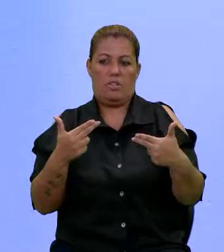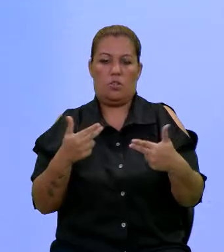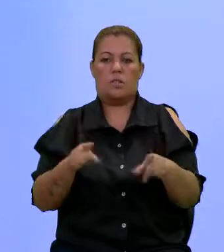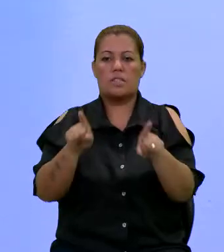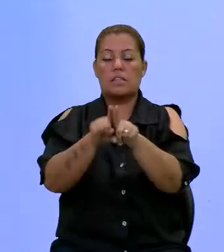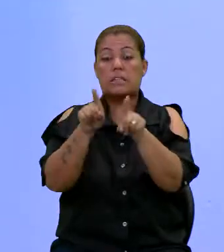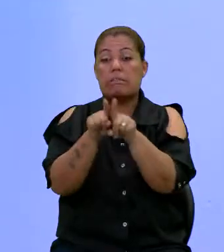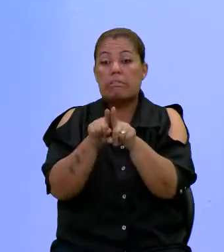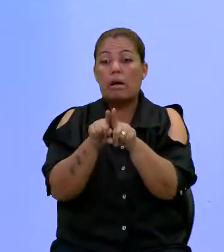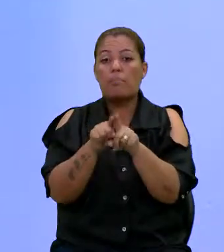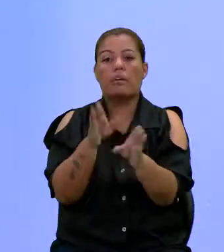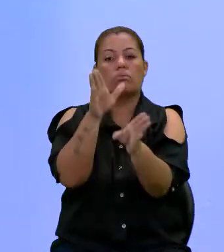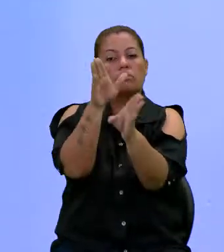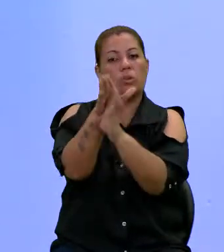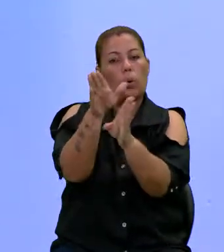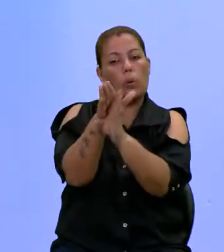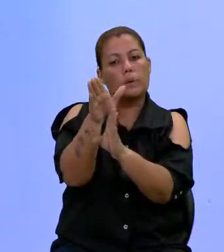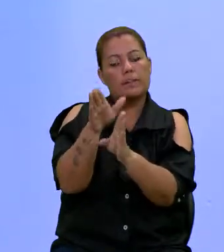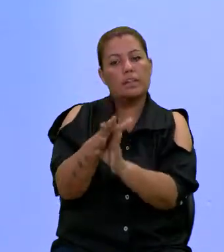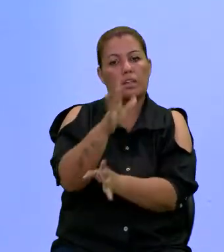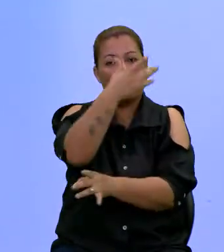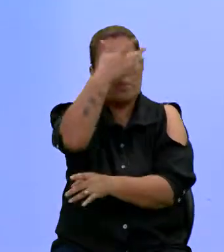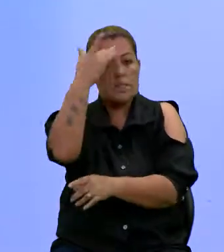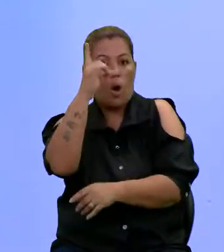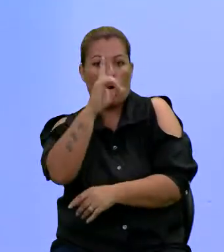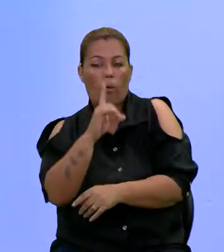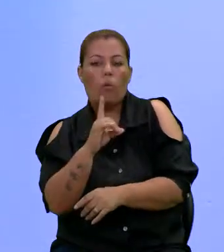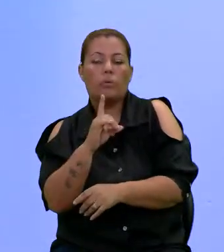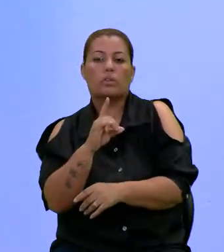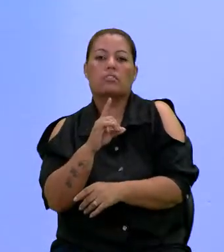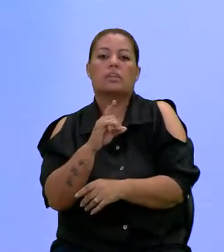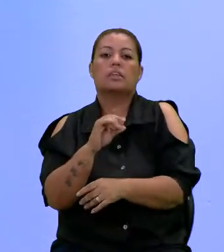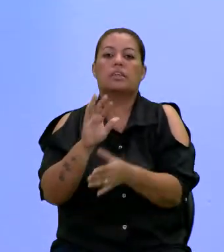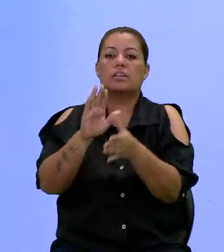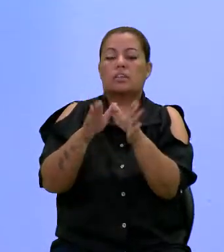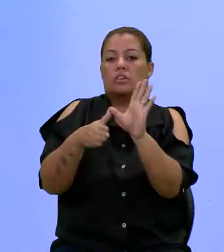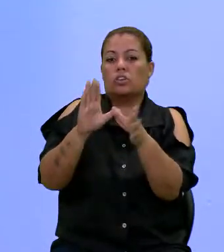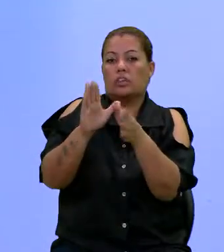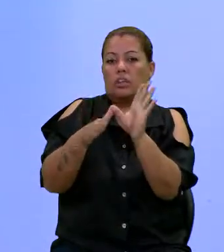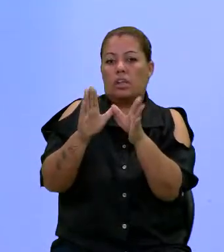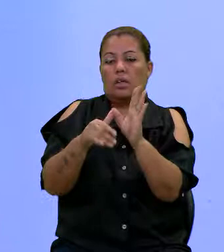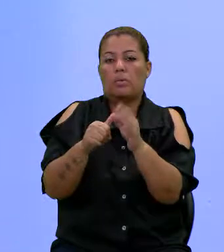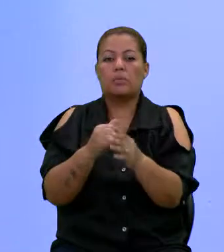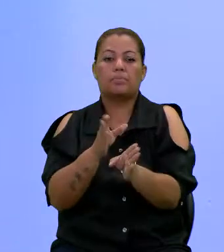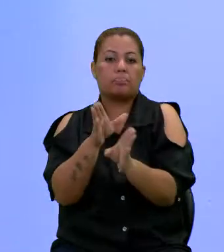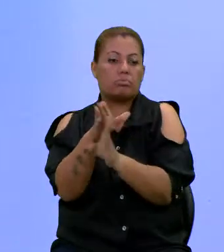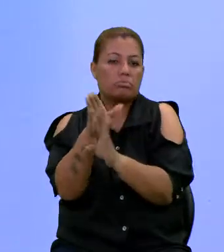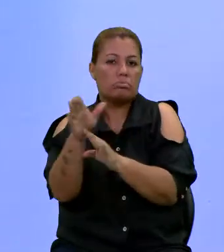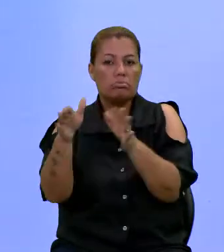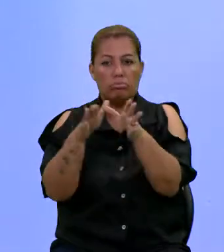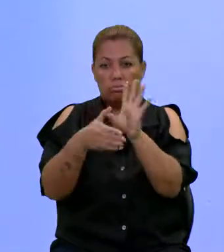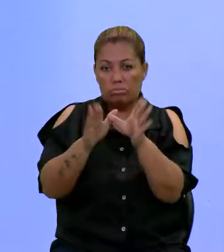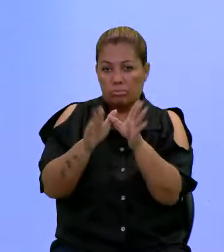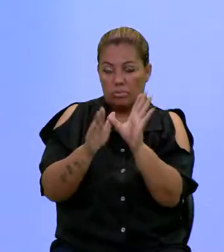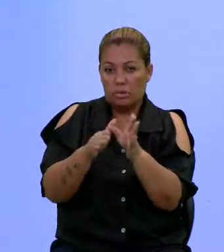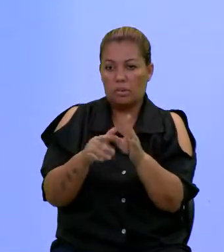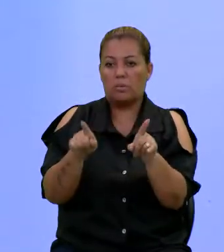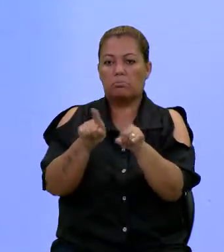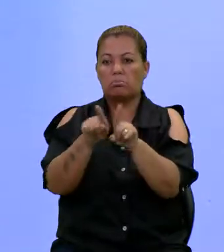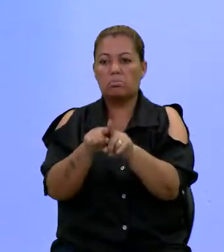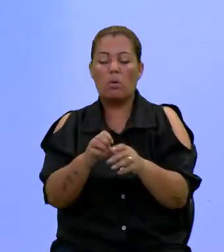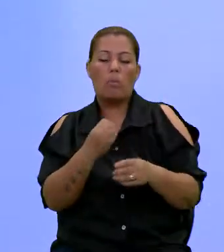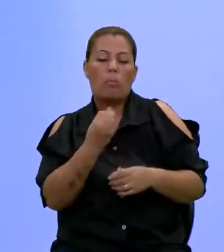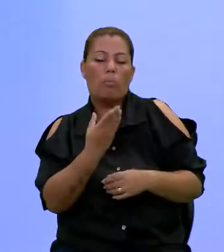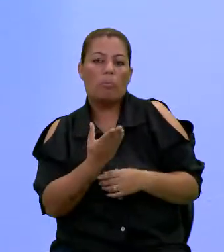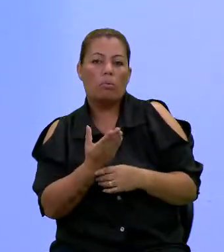E também é conselheira da Pessoa com Deficiência da Comissão de Carapicuíba. Bom,